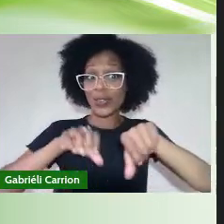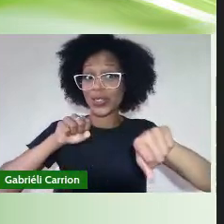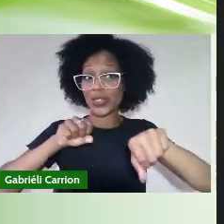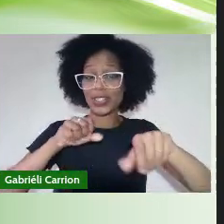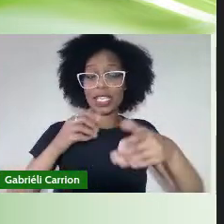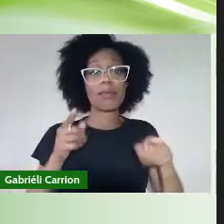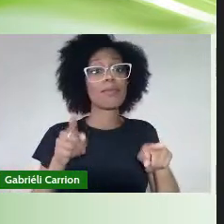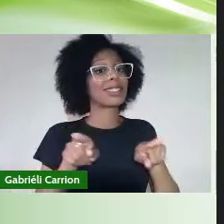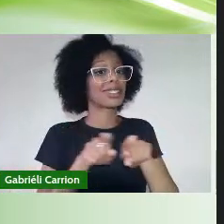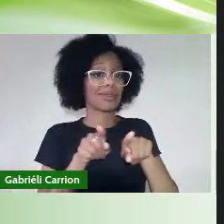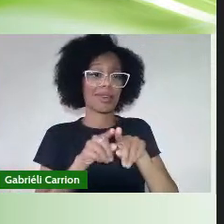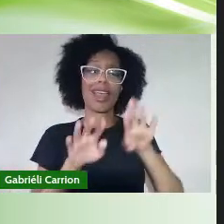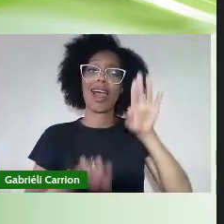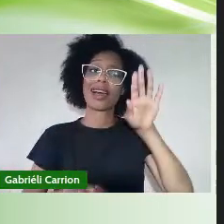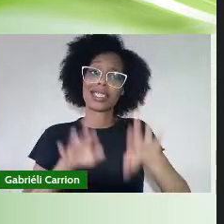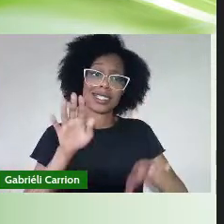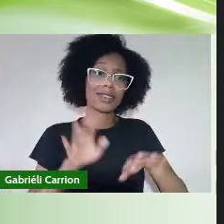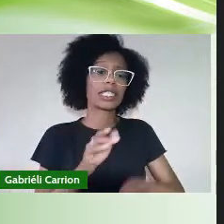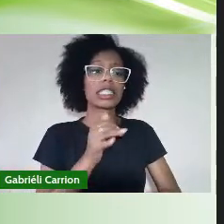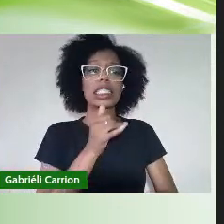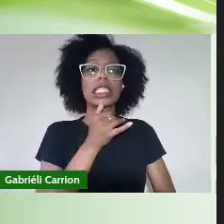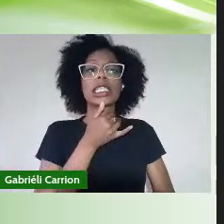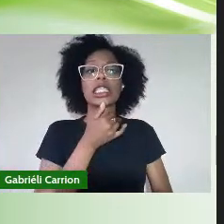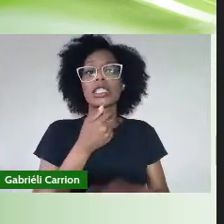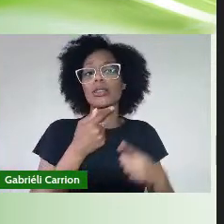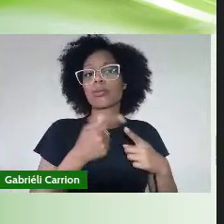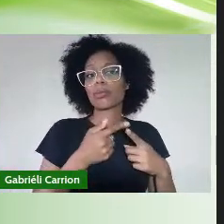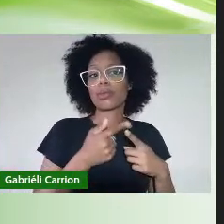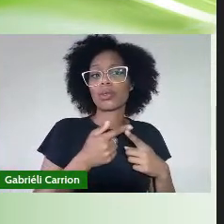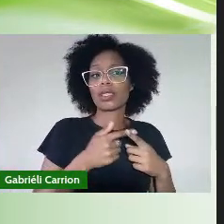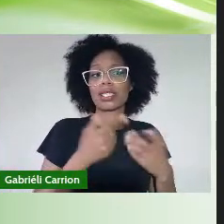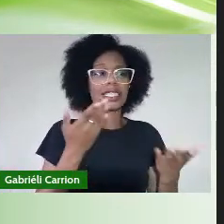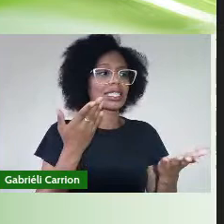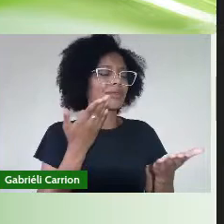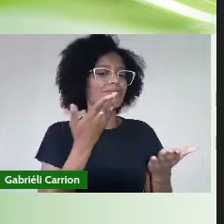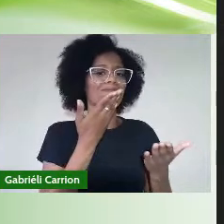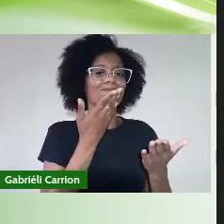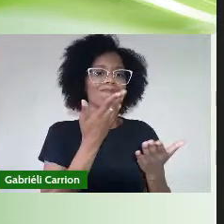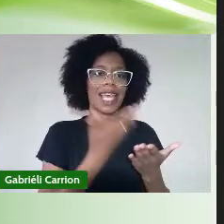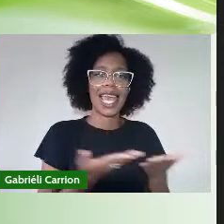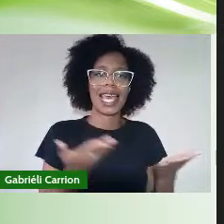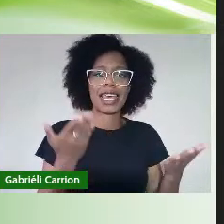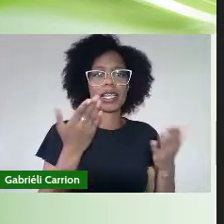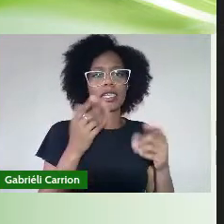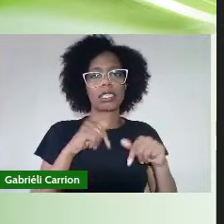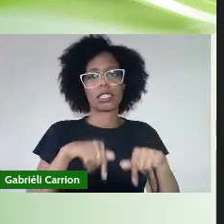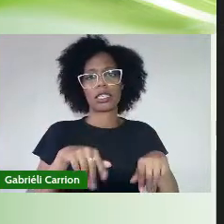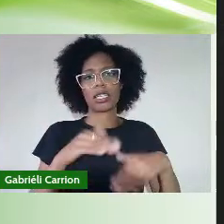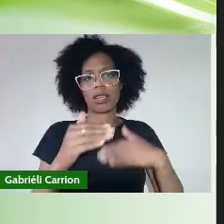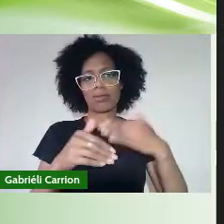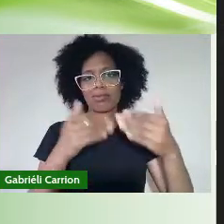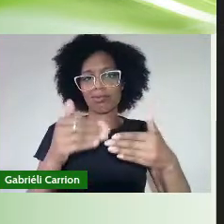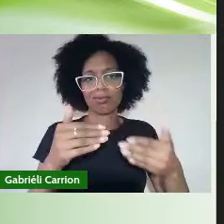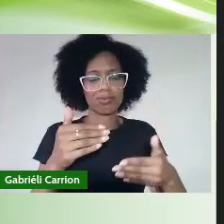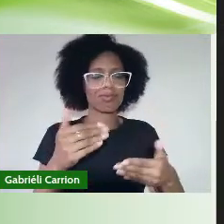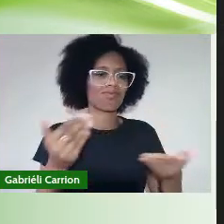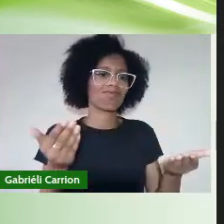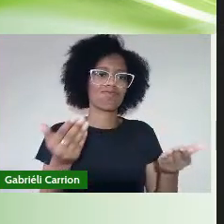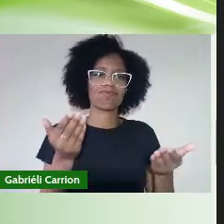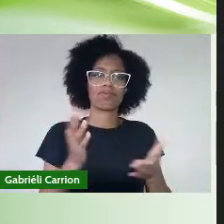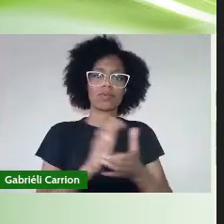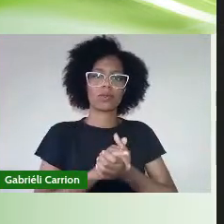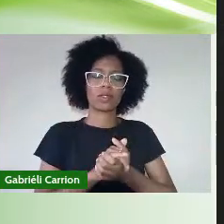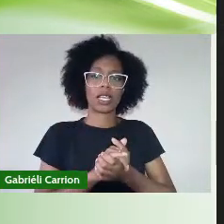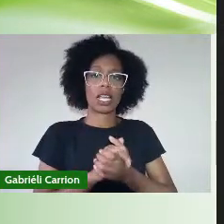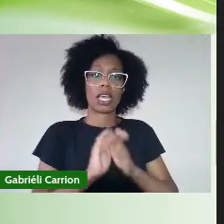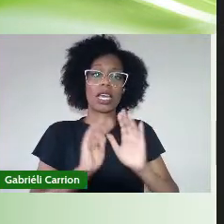também A tristeza A desolação Das perdas Que a gente vai Acumulando ao longo Do tempo Mas também